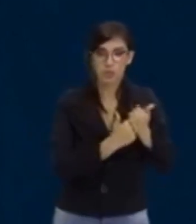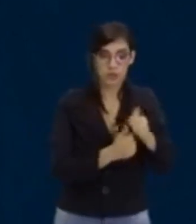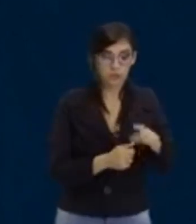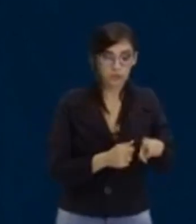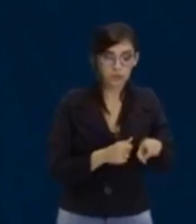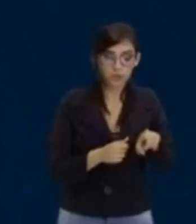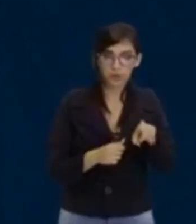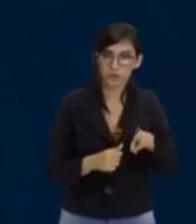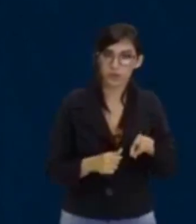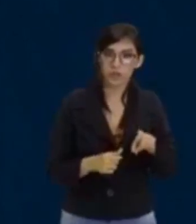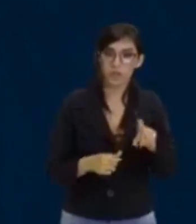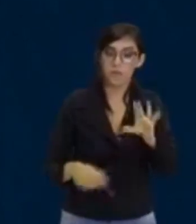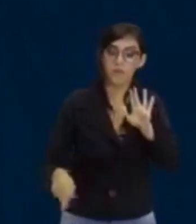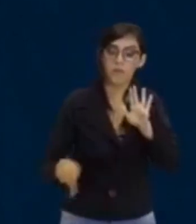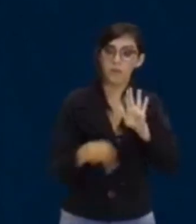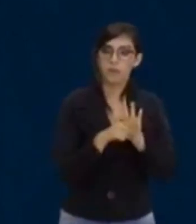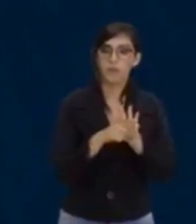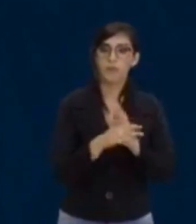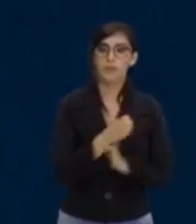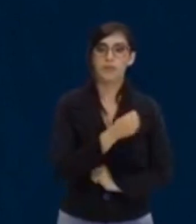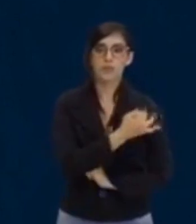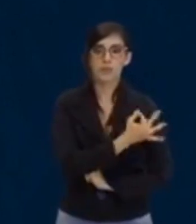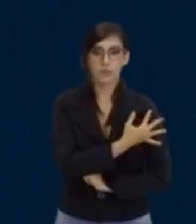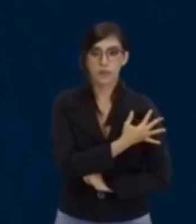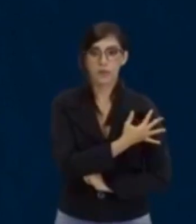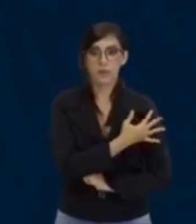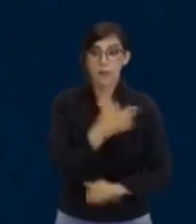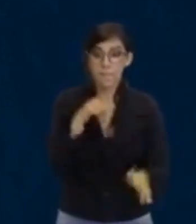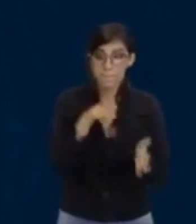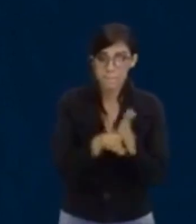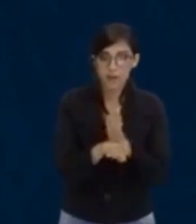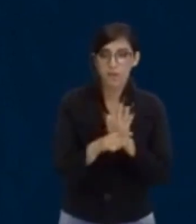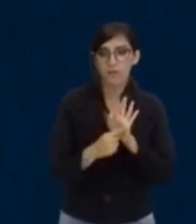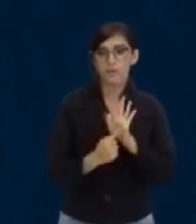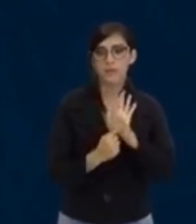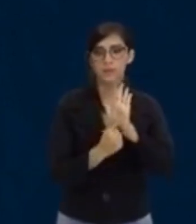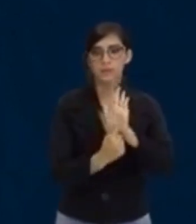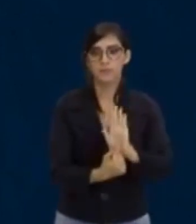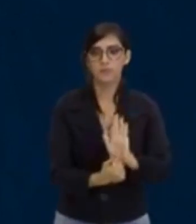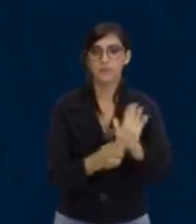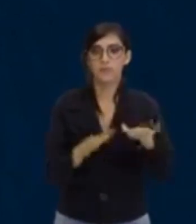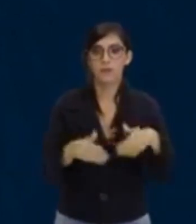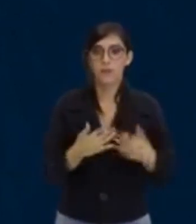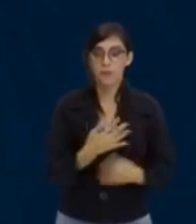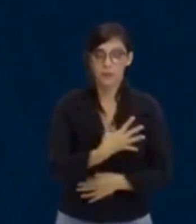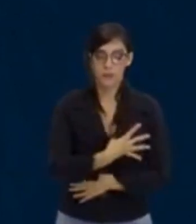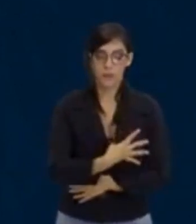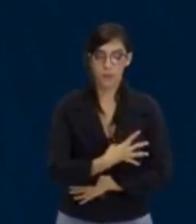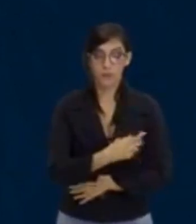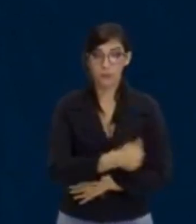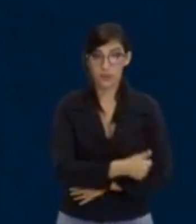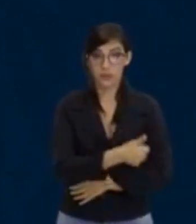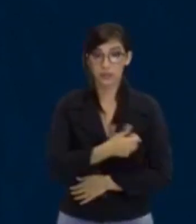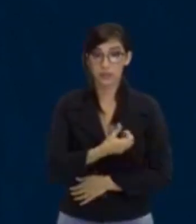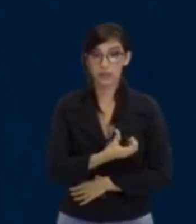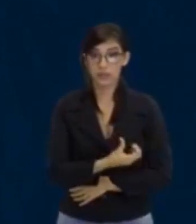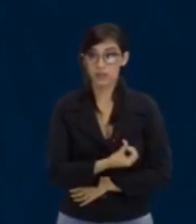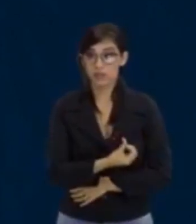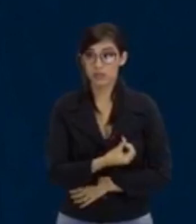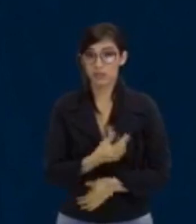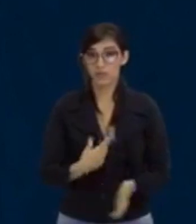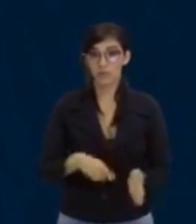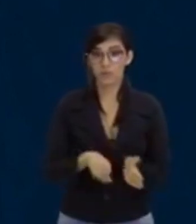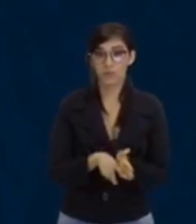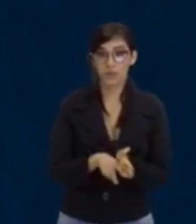valores que a questão me traz, que a pergunta me traz. Então, 4 ao quadrado, 16, menos 5 vezes